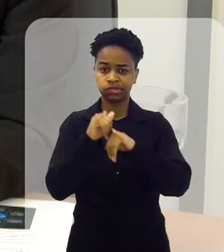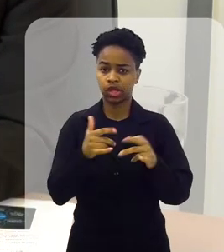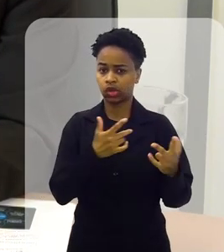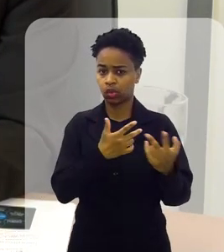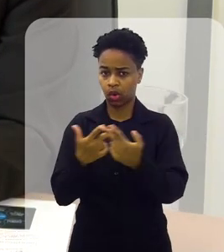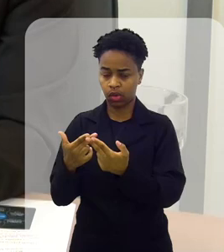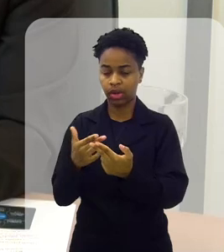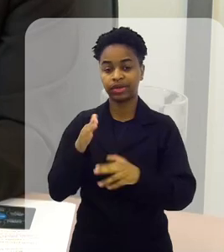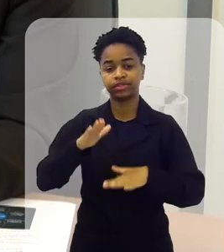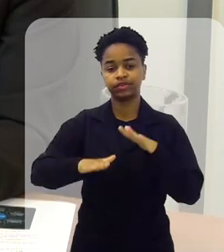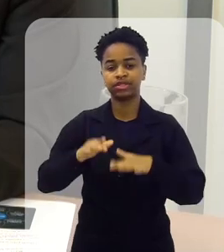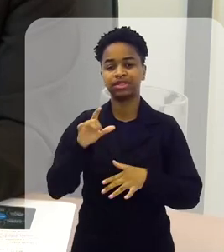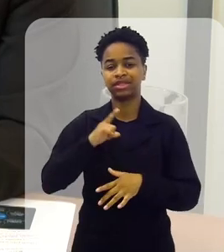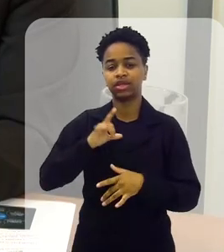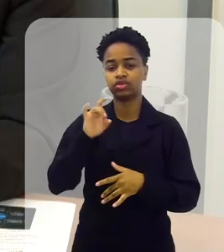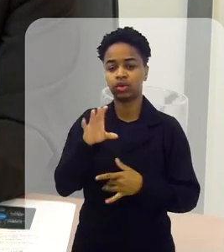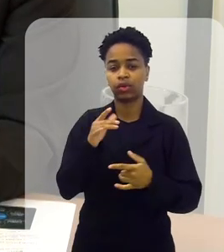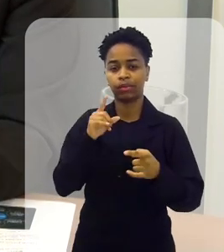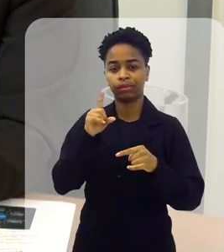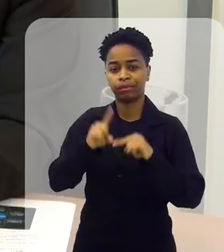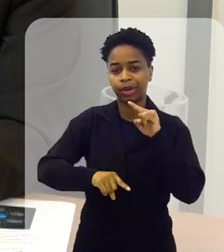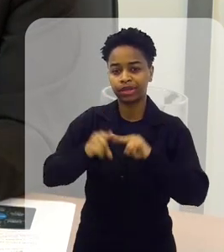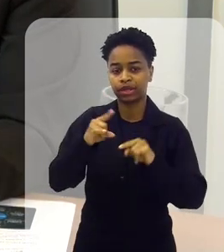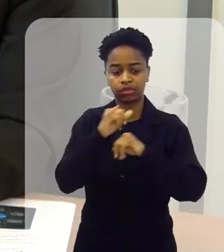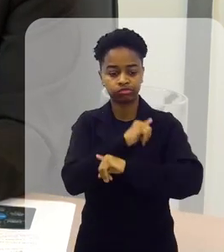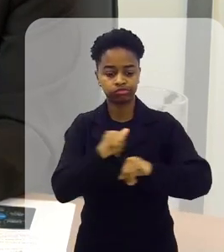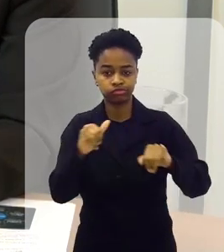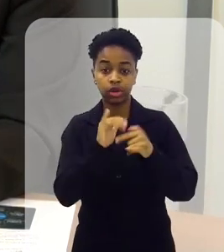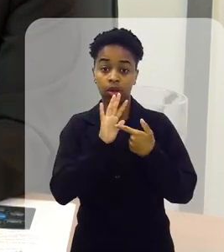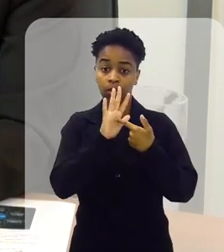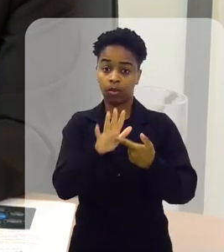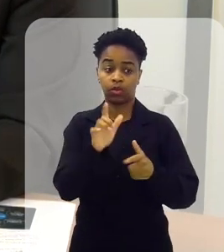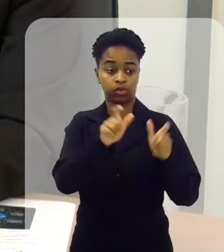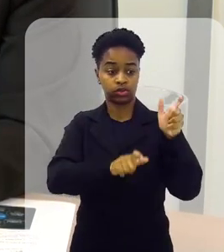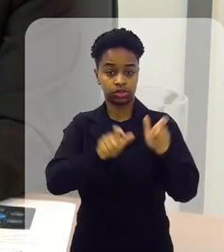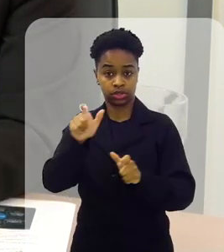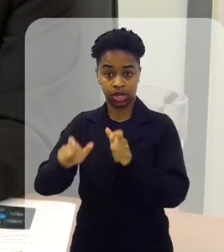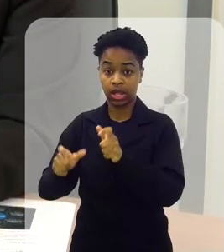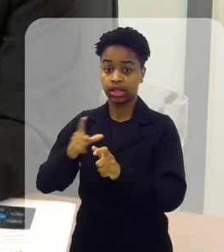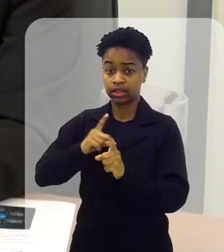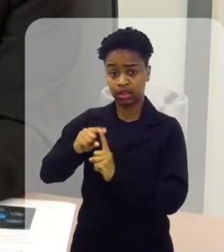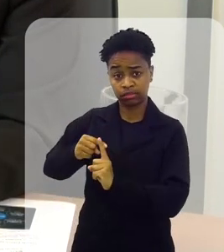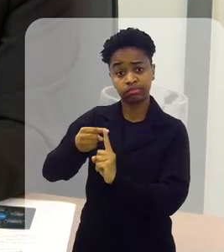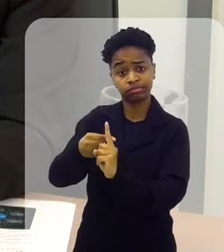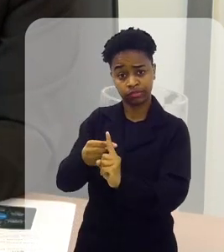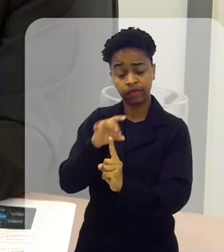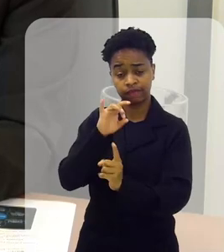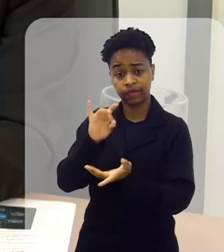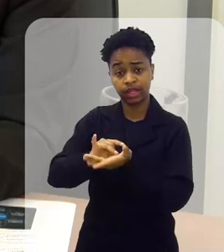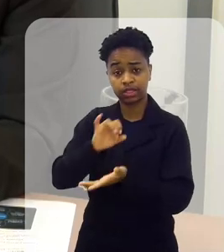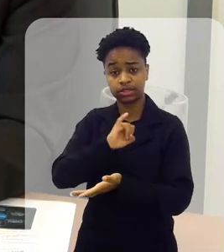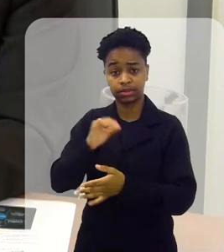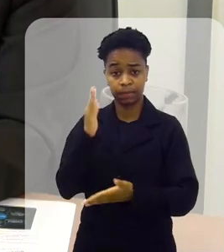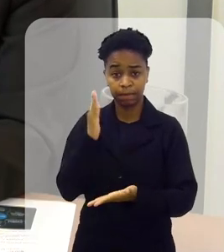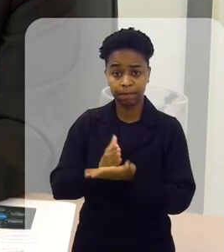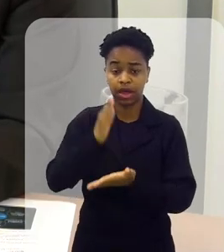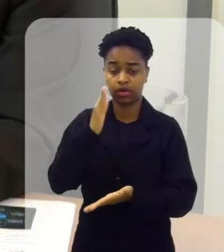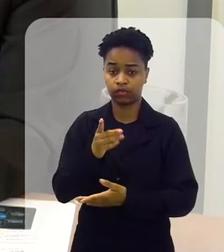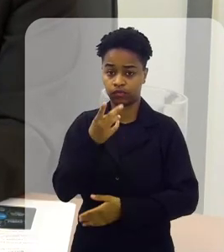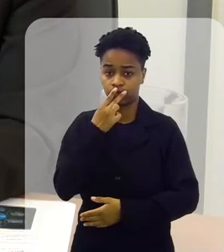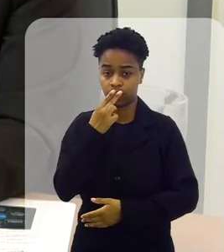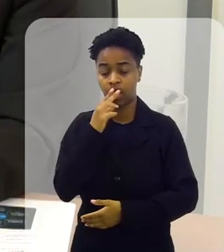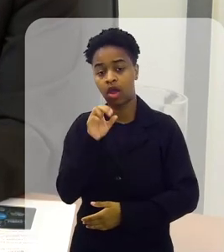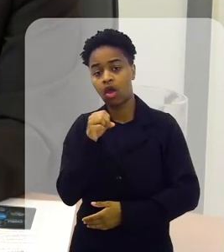às vezes trazendo apenas um material informativo, mostrando para as pessoas que elas têm benefício real em parar de fumar,